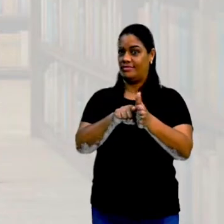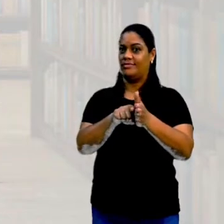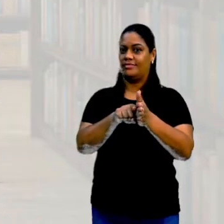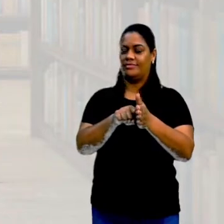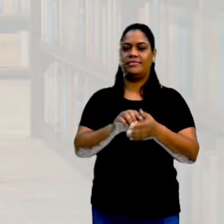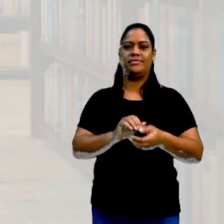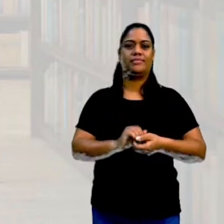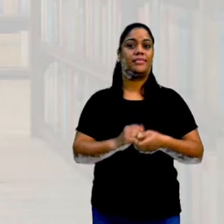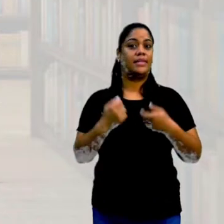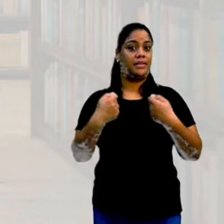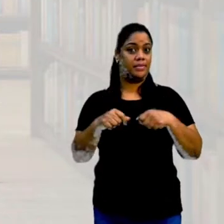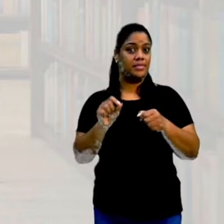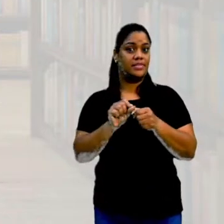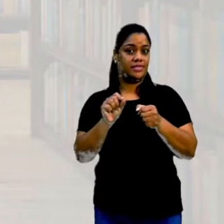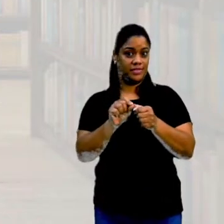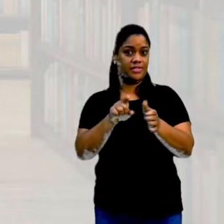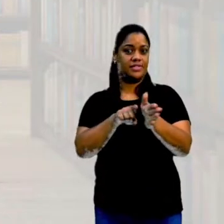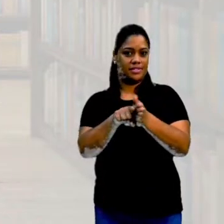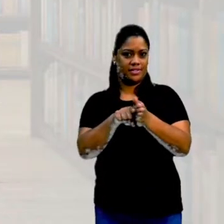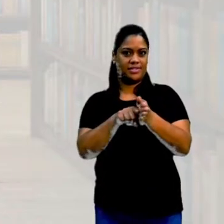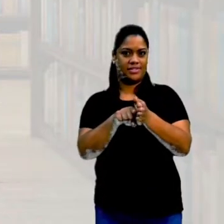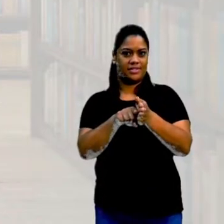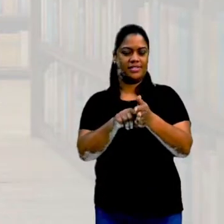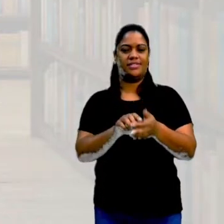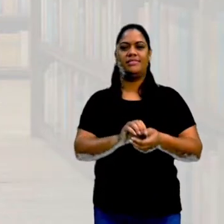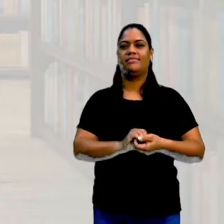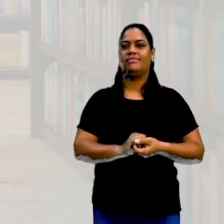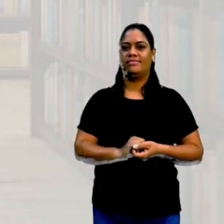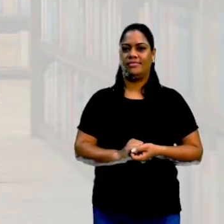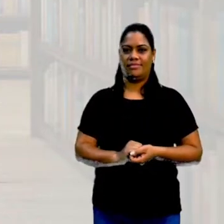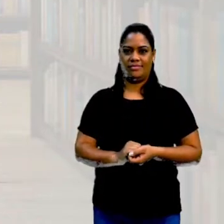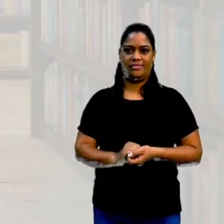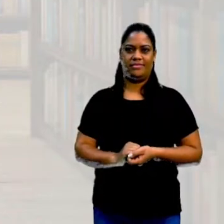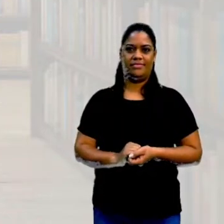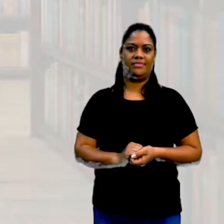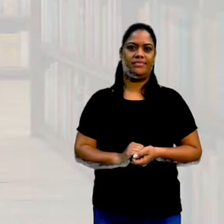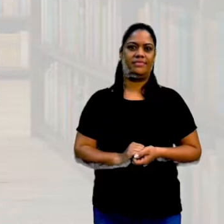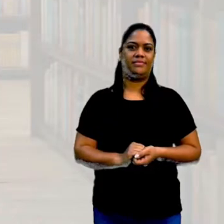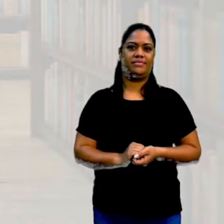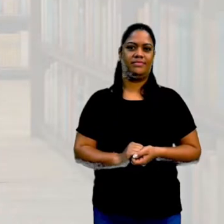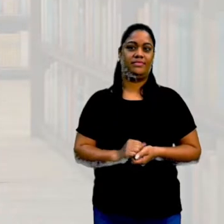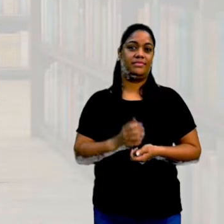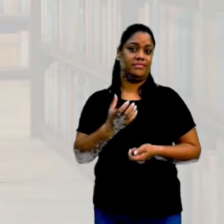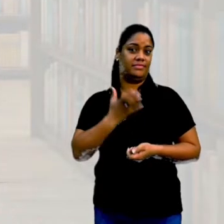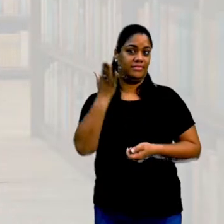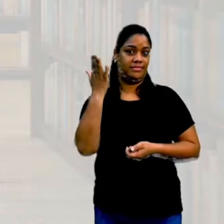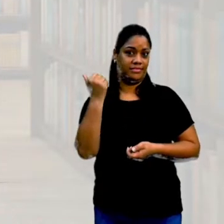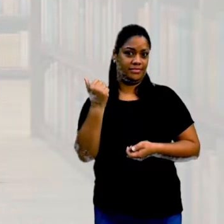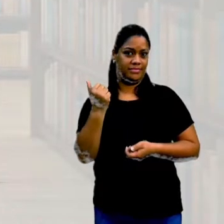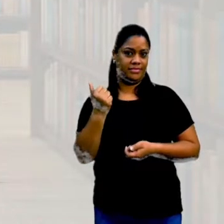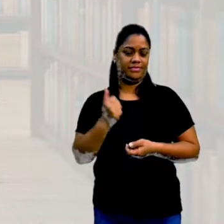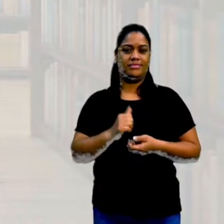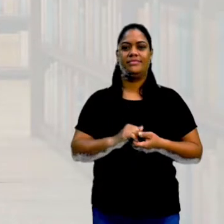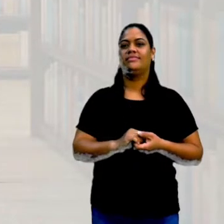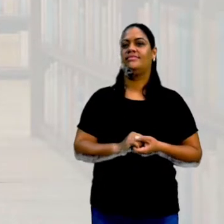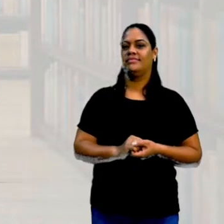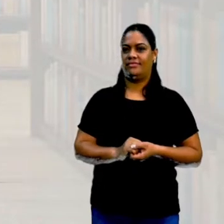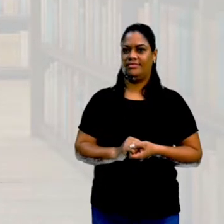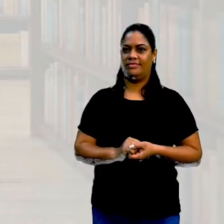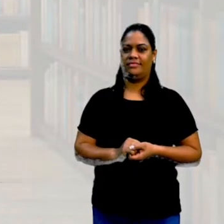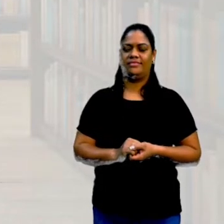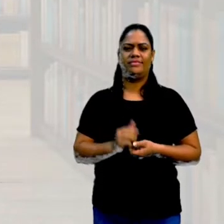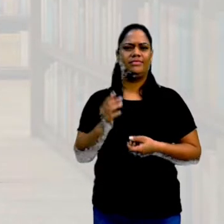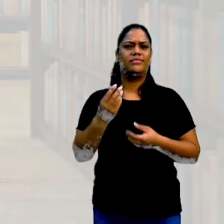A Bia precisa fazer uma pesquisa e, para isso, ela quer saber algumas informações